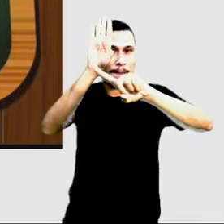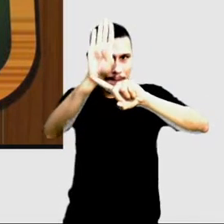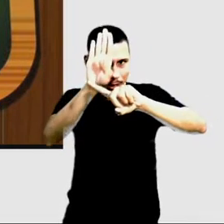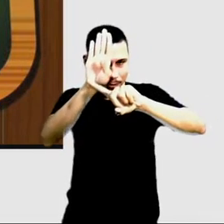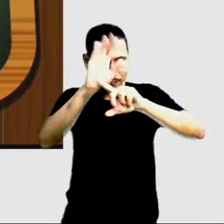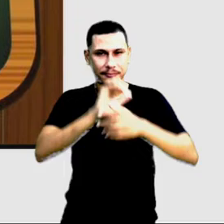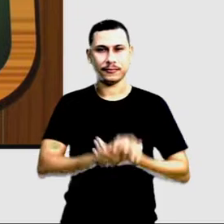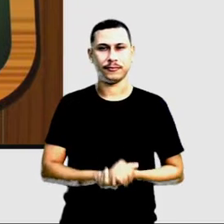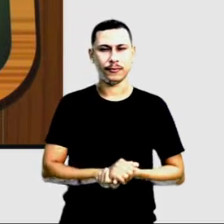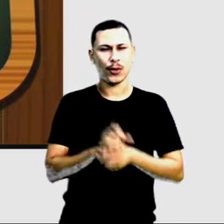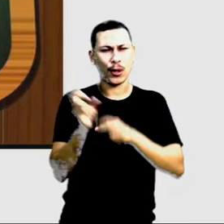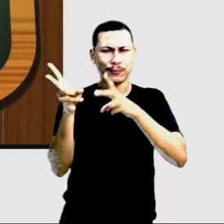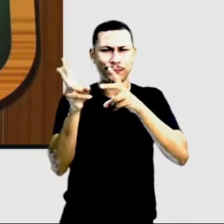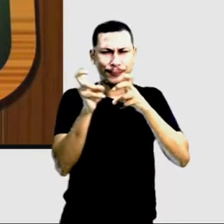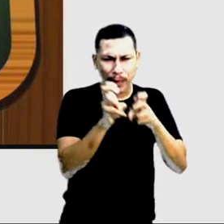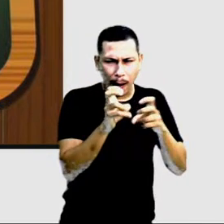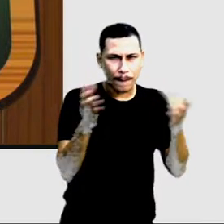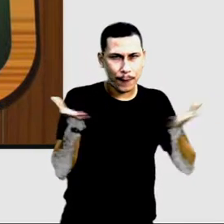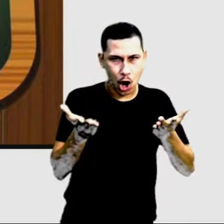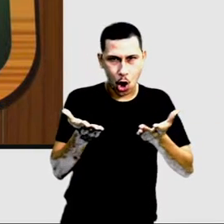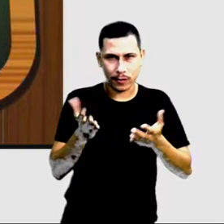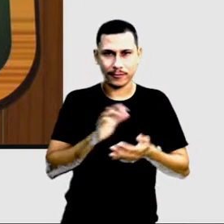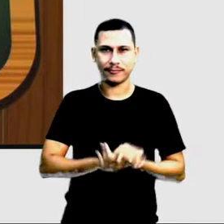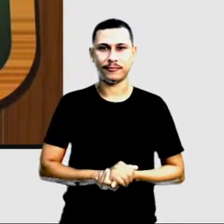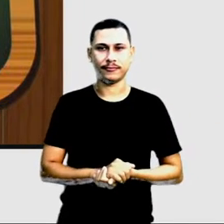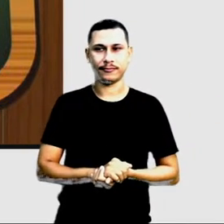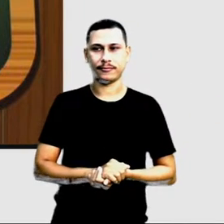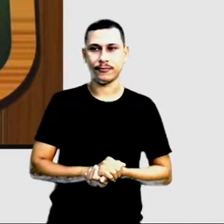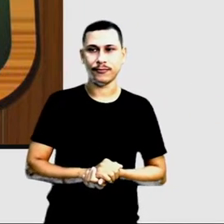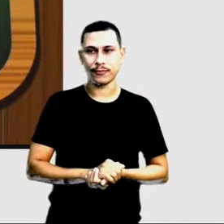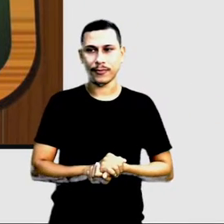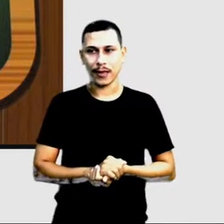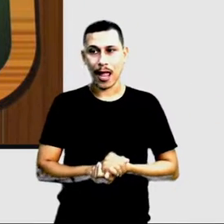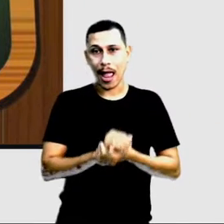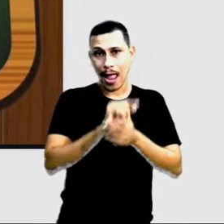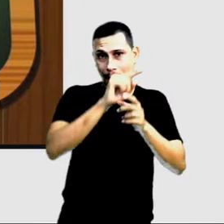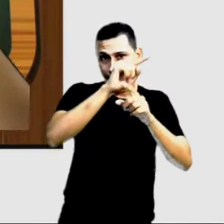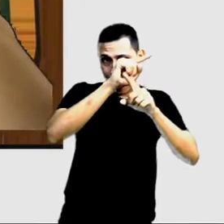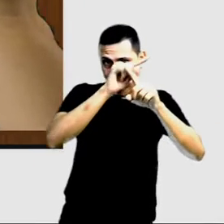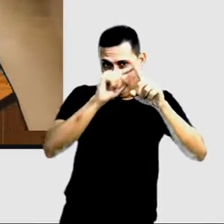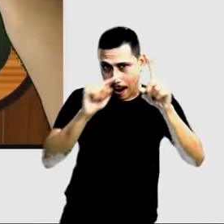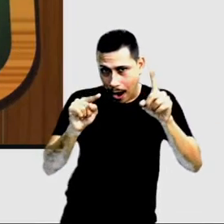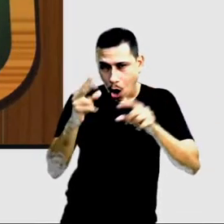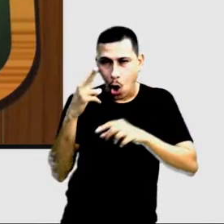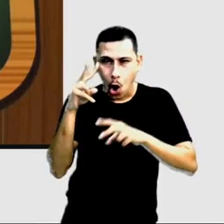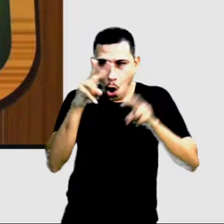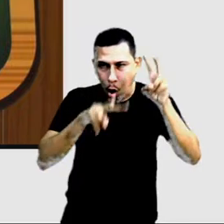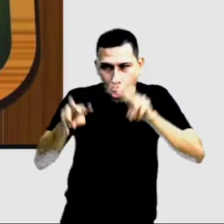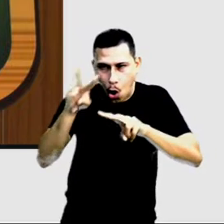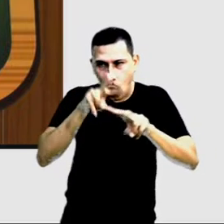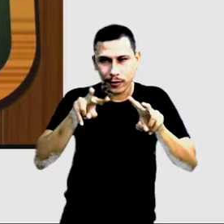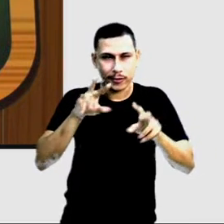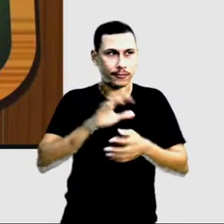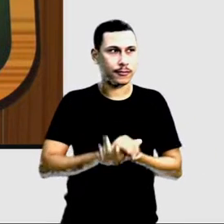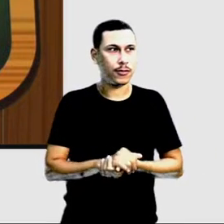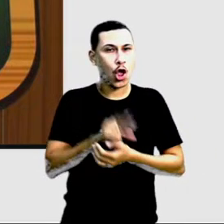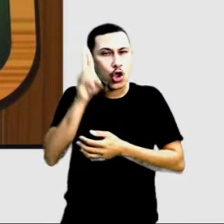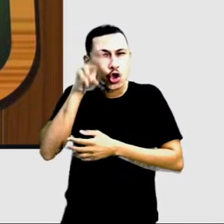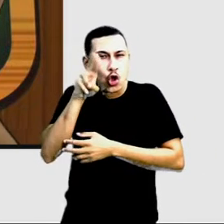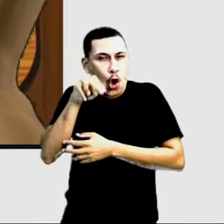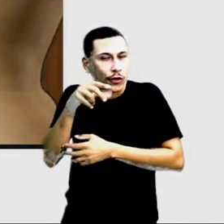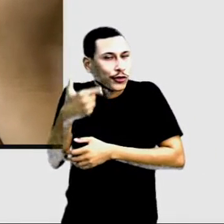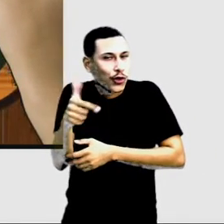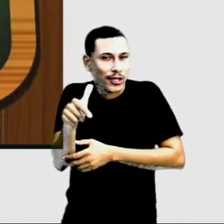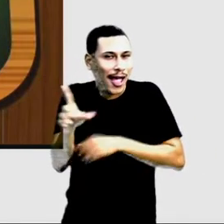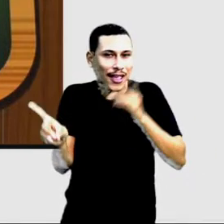Vamos ver agora as retas paralelas. As retas paralelas nunca irão se cruzar.